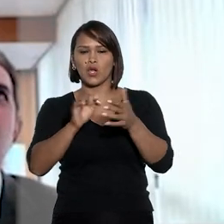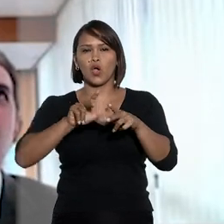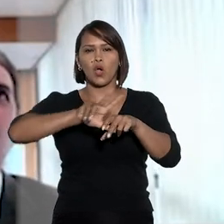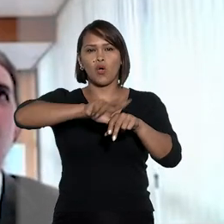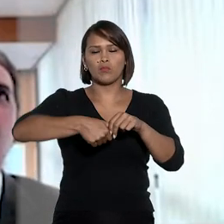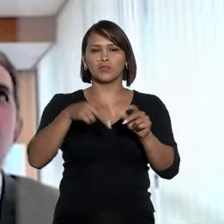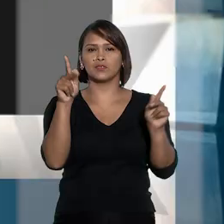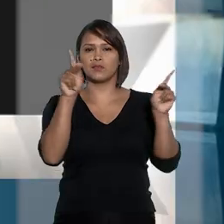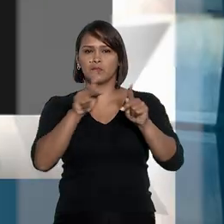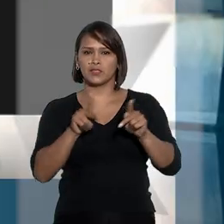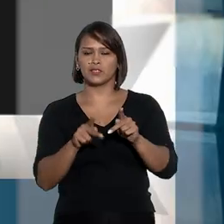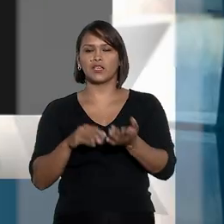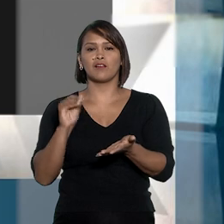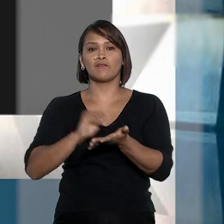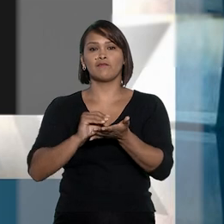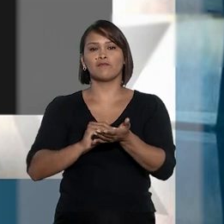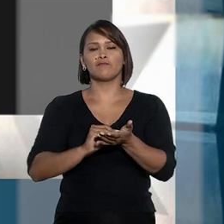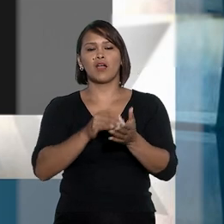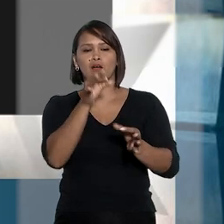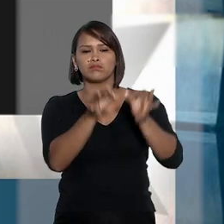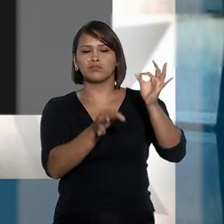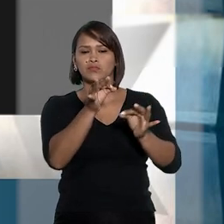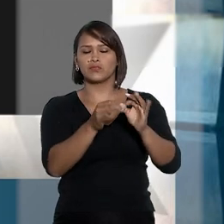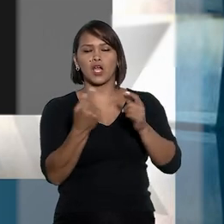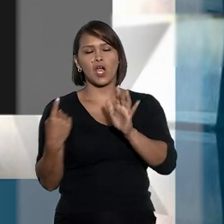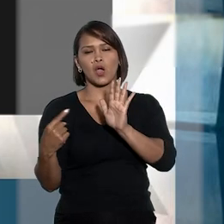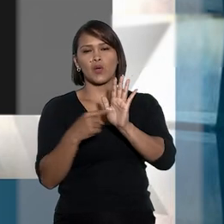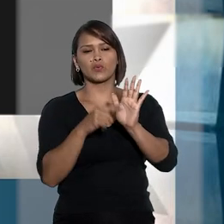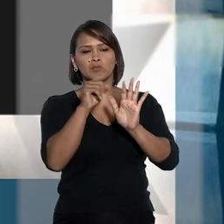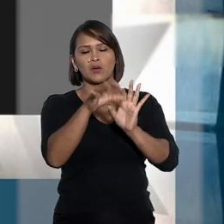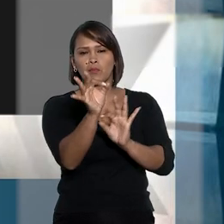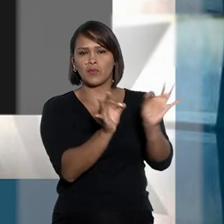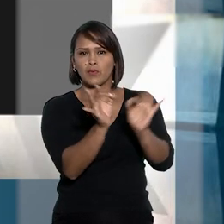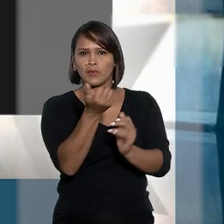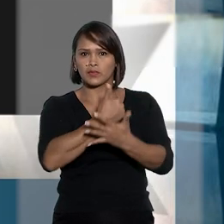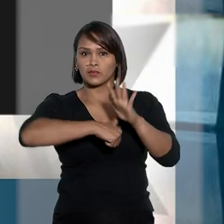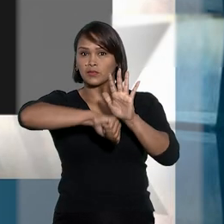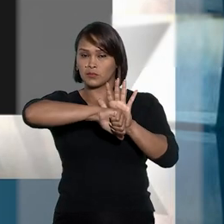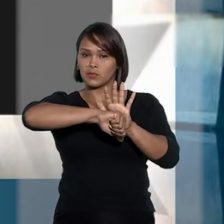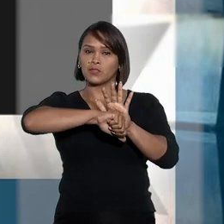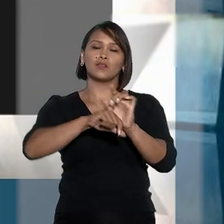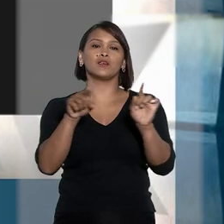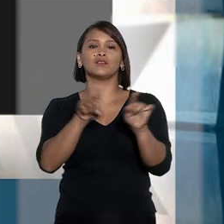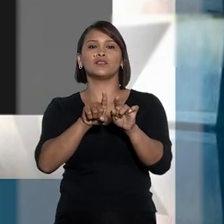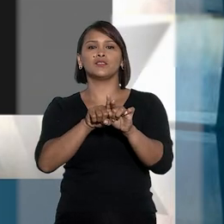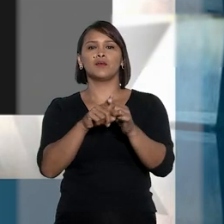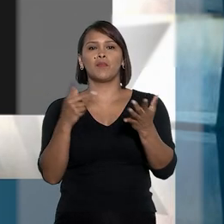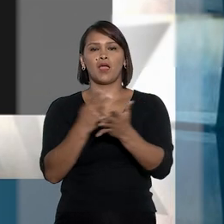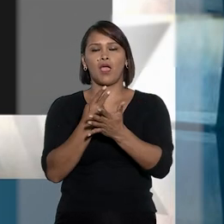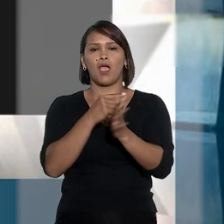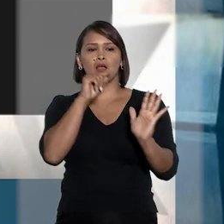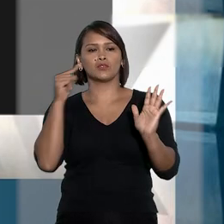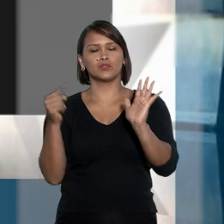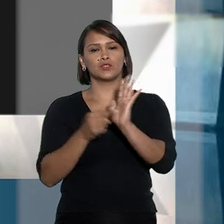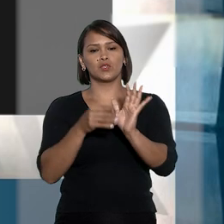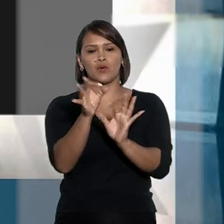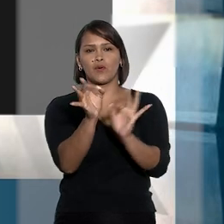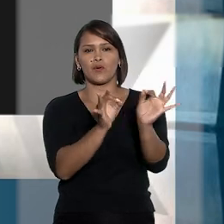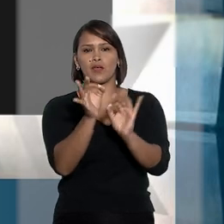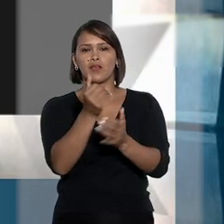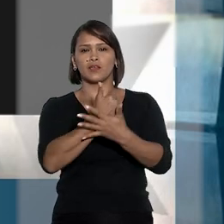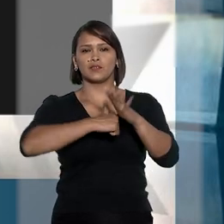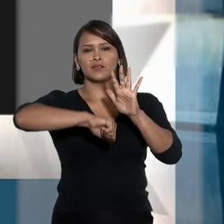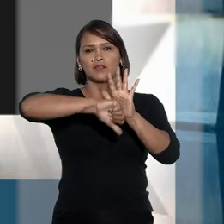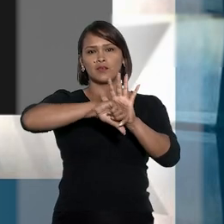como corrupção passiva, ausência de justa causa em relação à acusação por organização criminosa e inépcia da denúncia quanto à